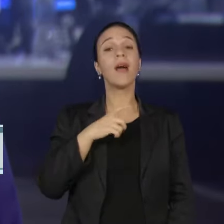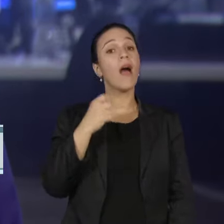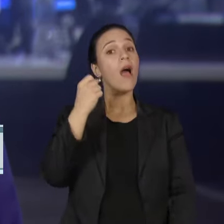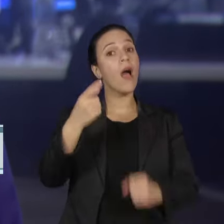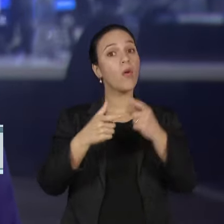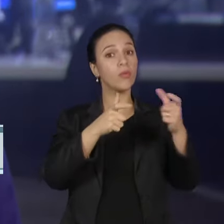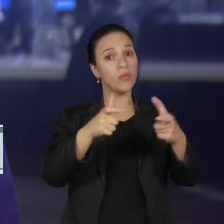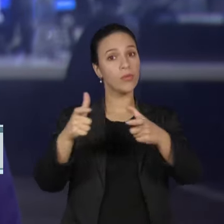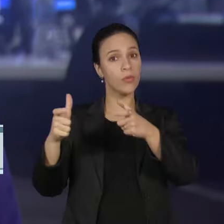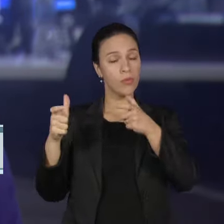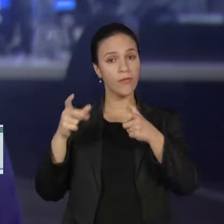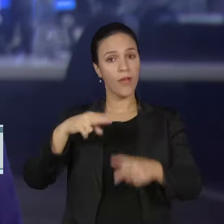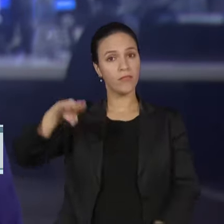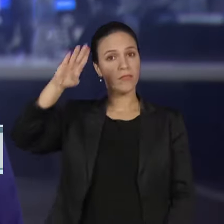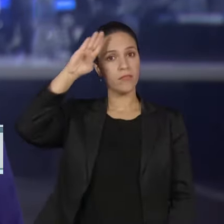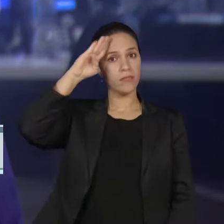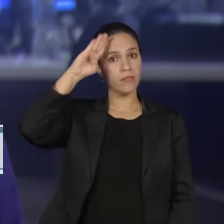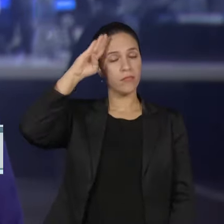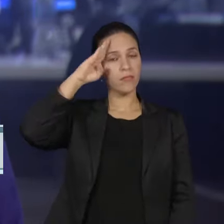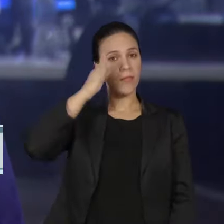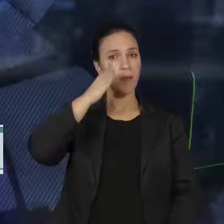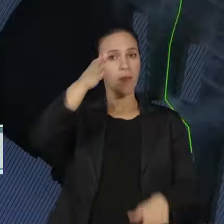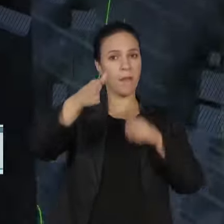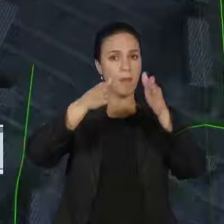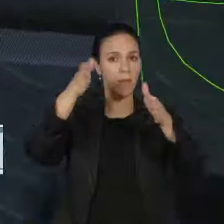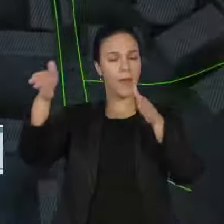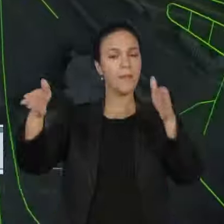municípios a Força Nacional de Segurança.